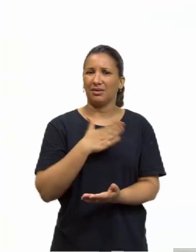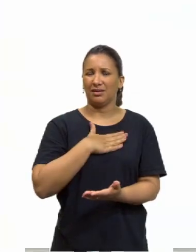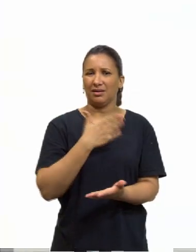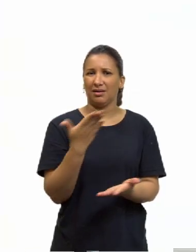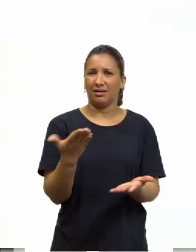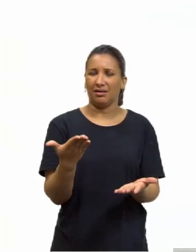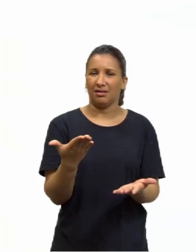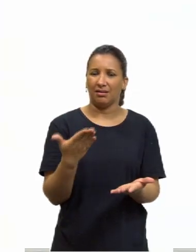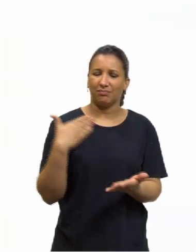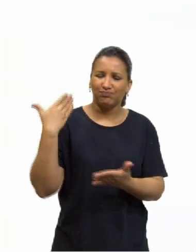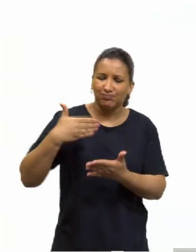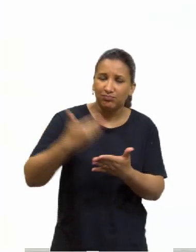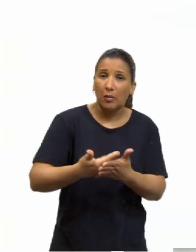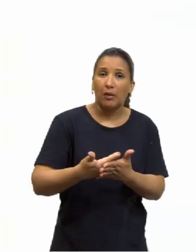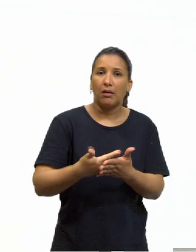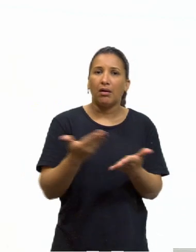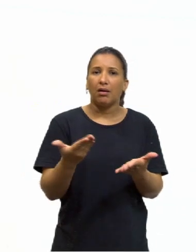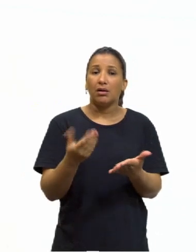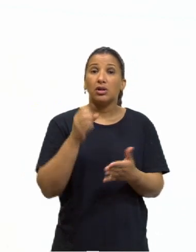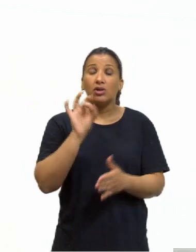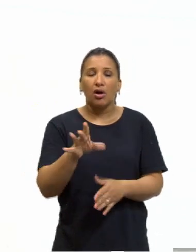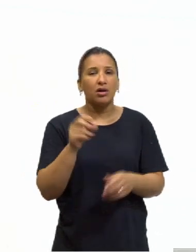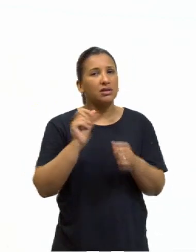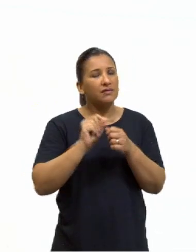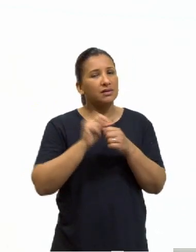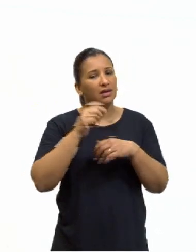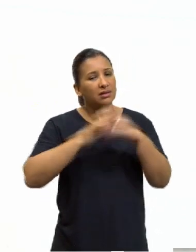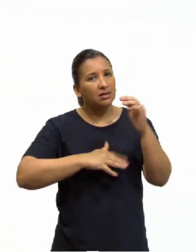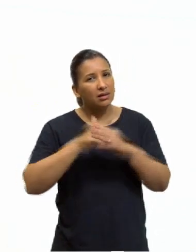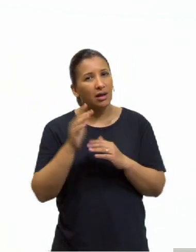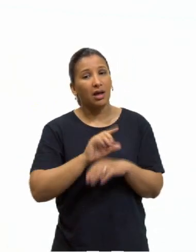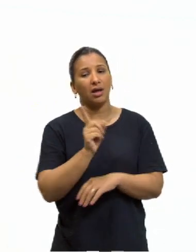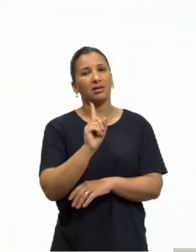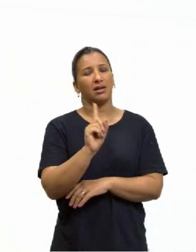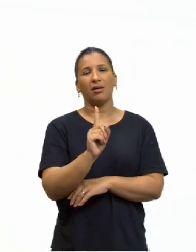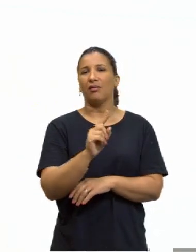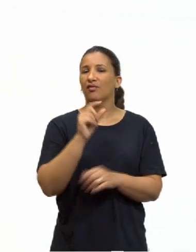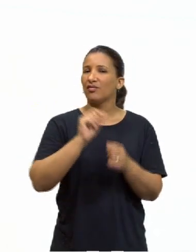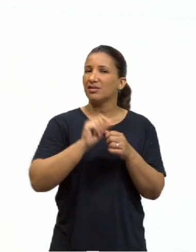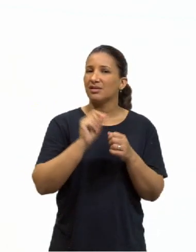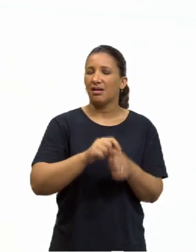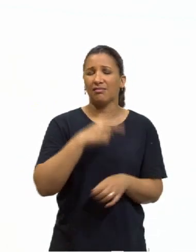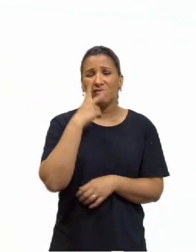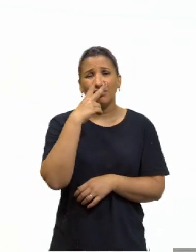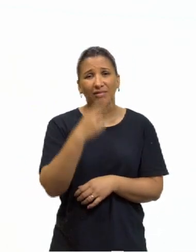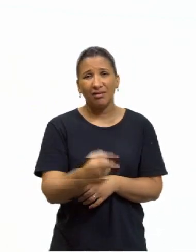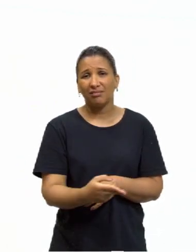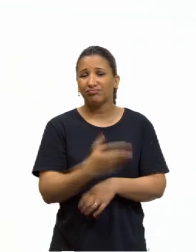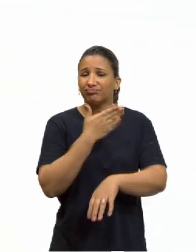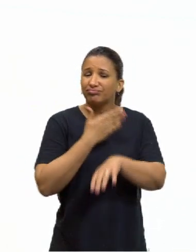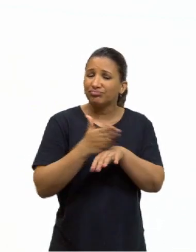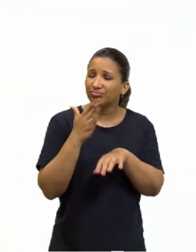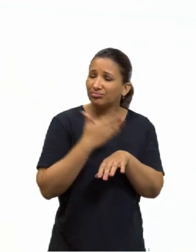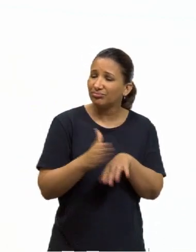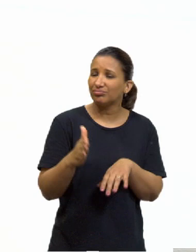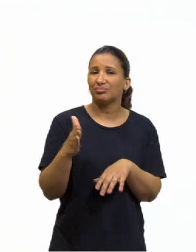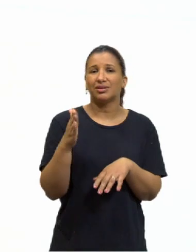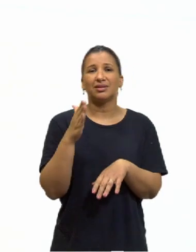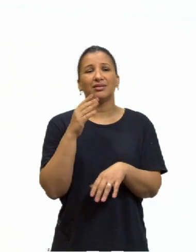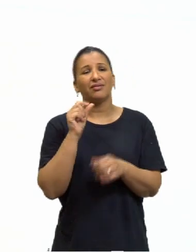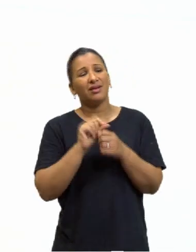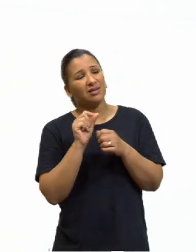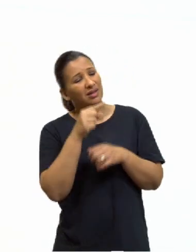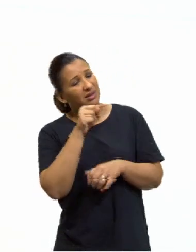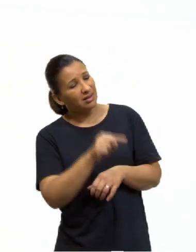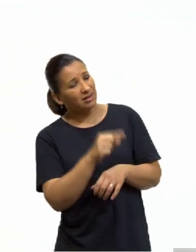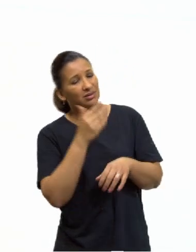Mas somente se você fizer esse exercício. Agora, se você não fizer, você vai agir a partir de hábitos. Ah, é costume fazer